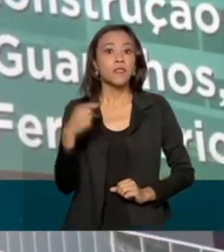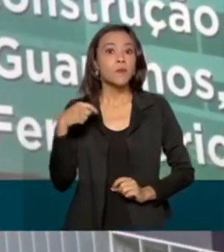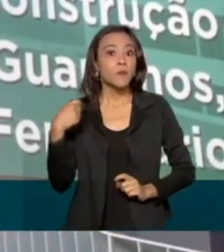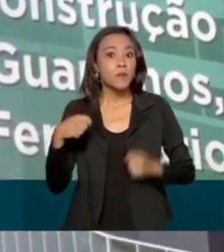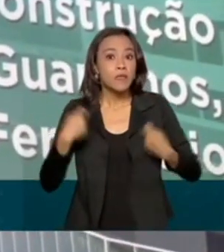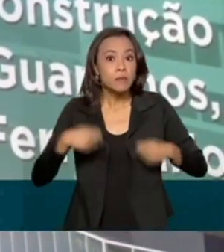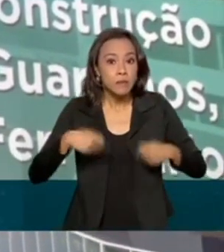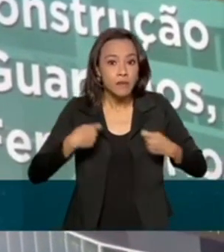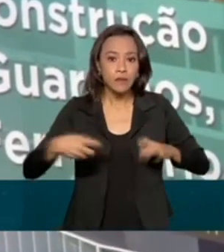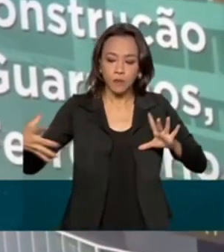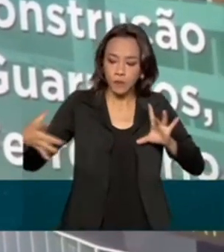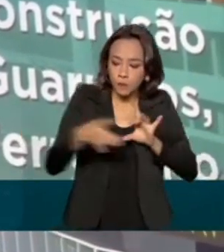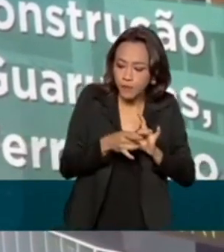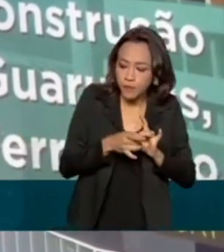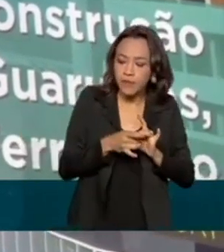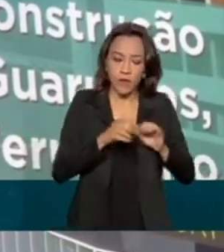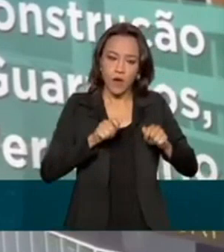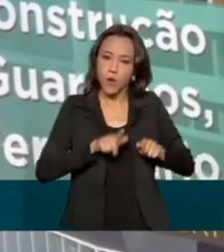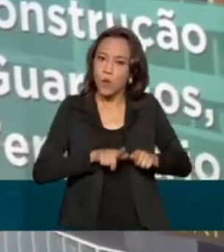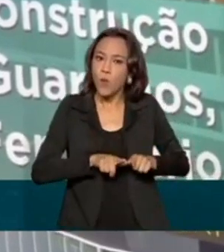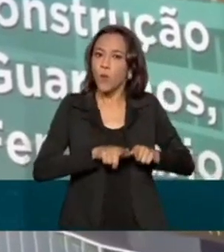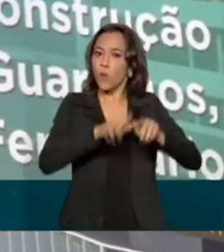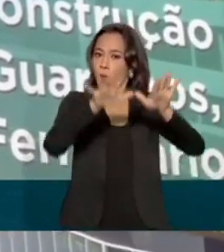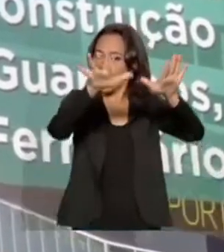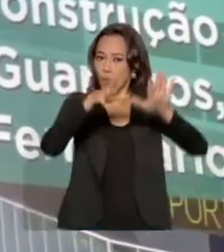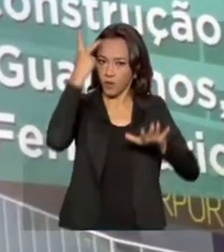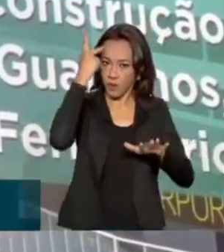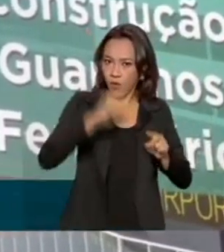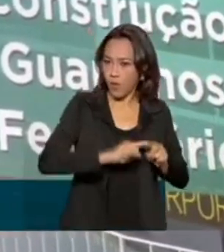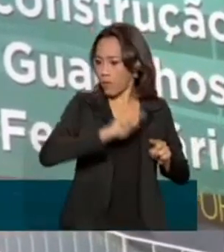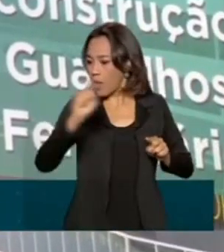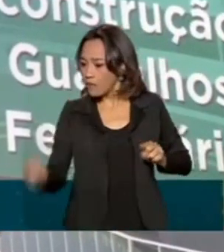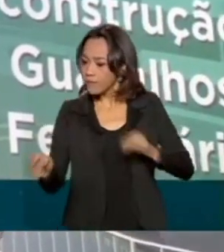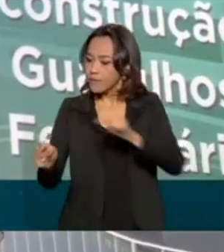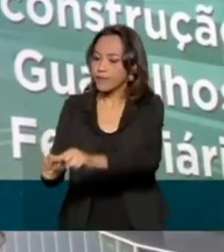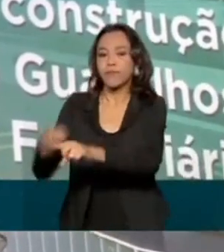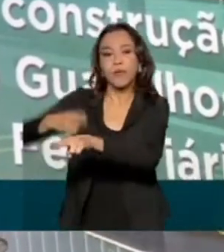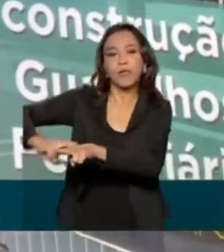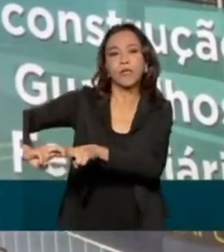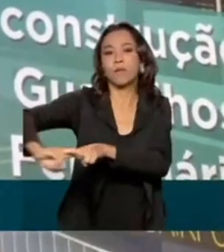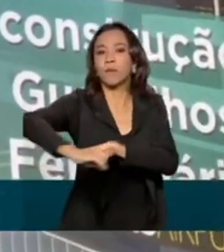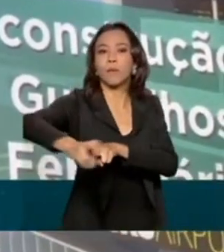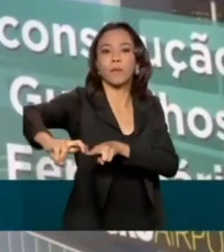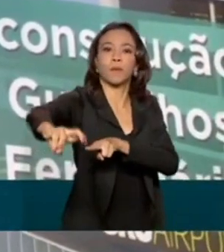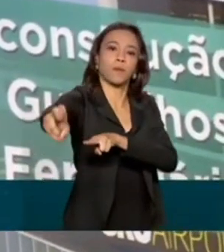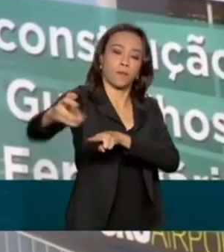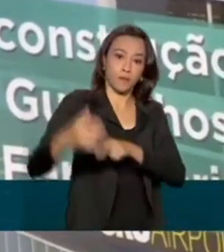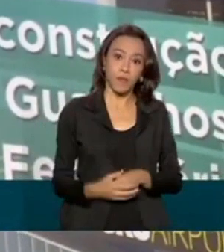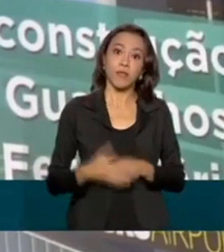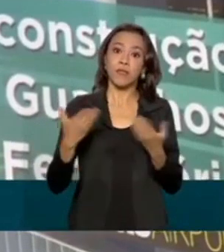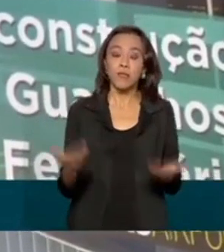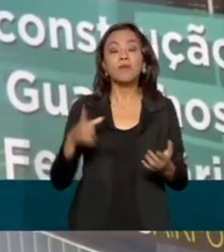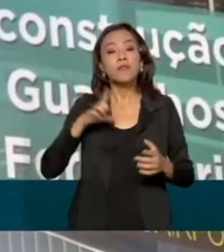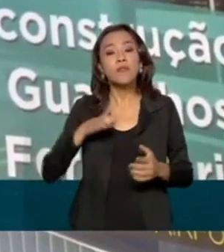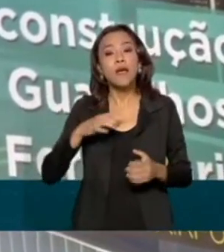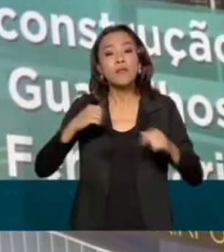de conexão desse aeroporto com a sociedade local, especialmente aqui no estado de São Paulo. Além de ser também uma necessidade logística, a gente